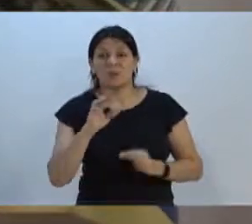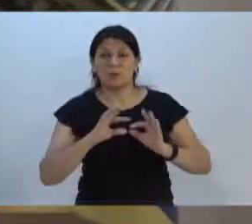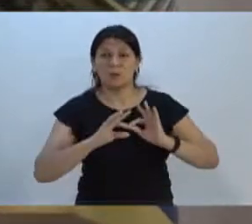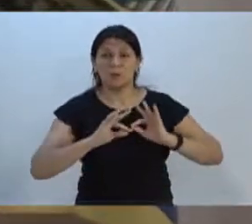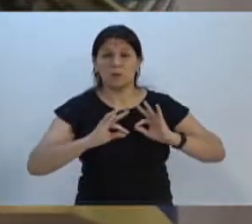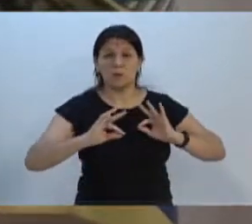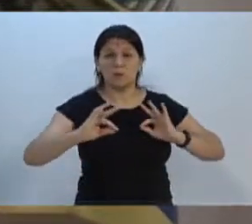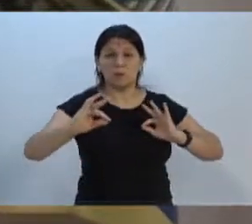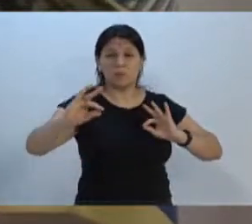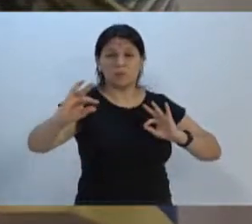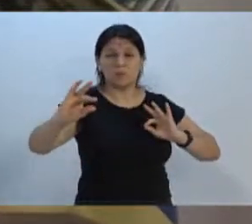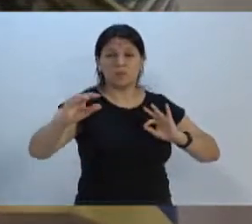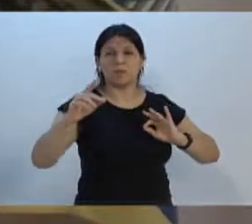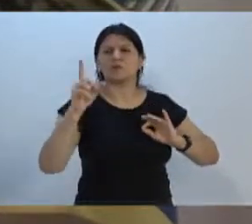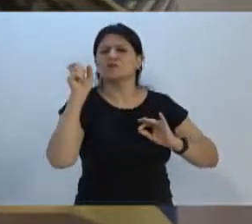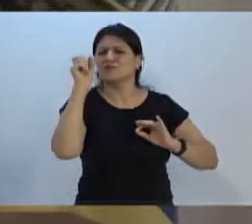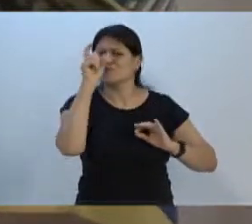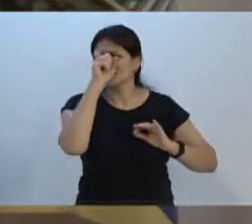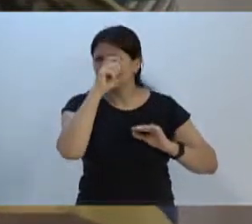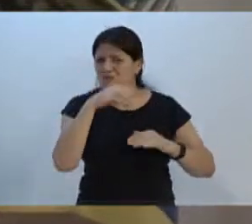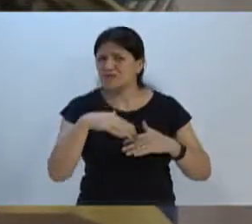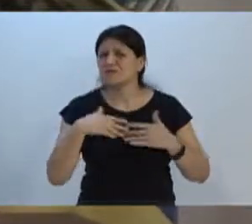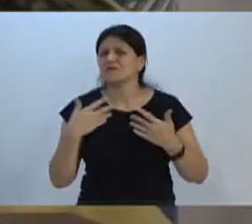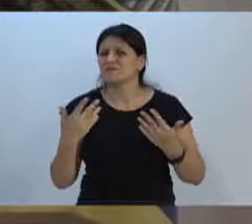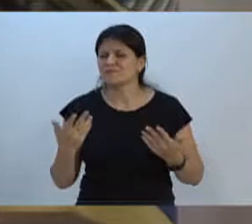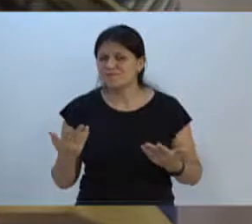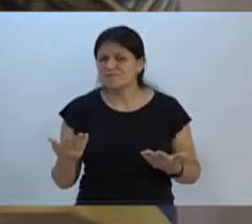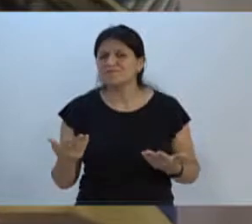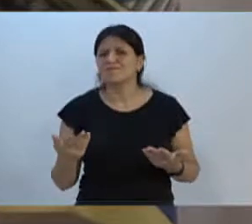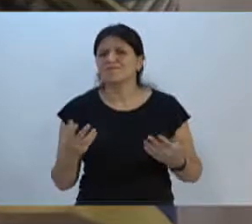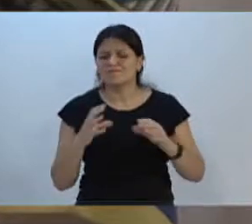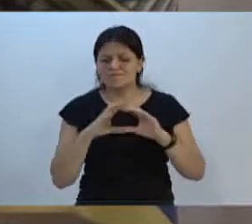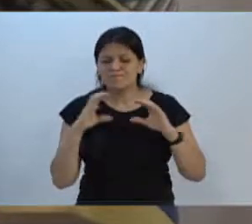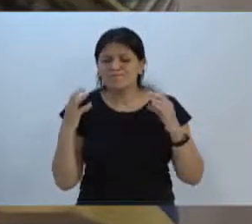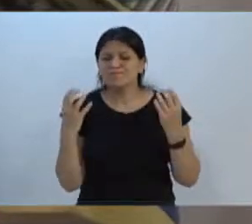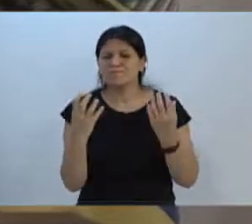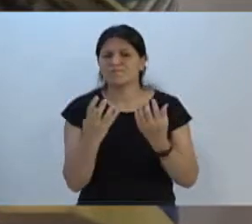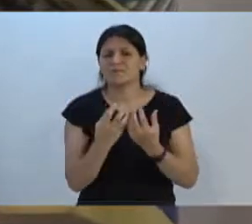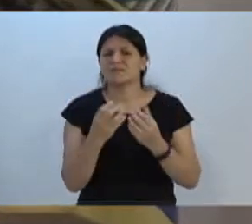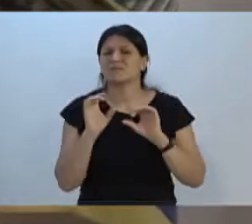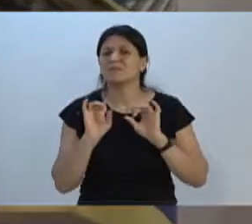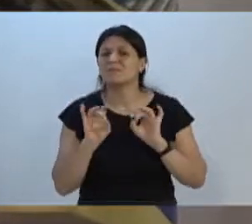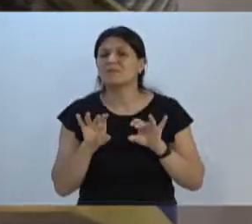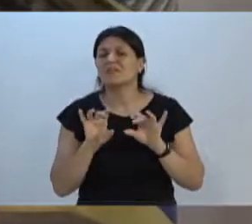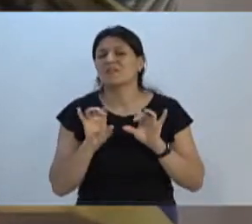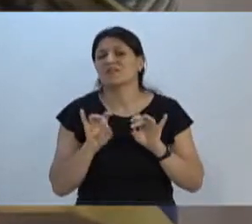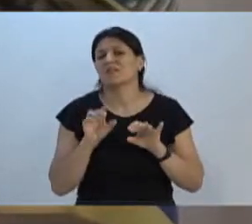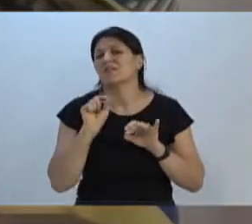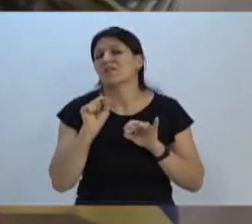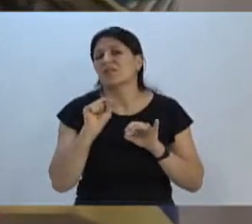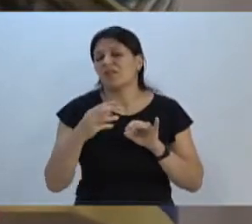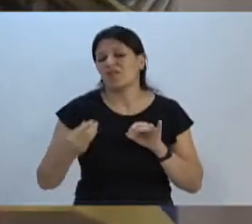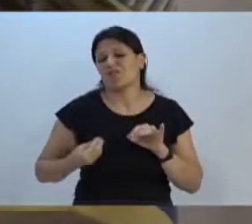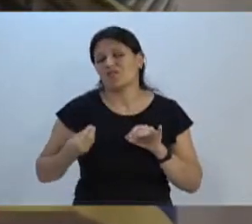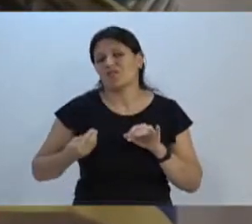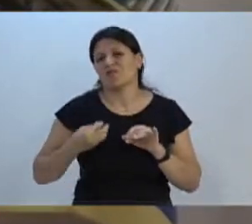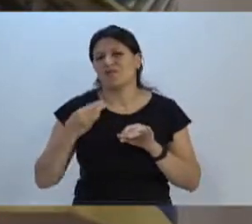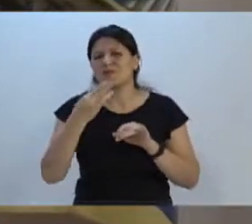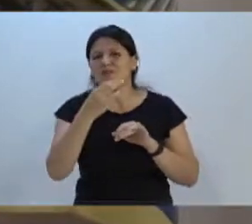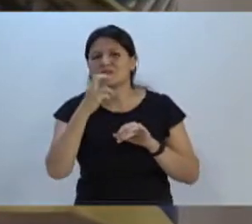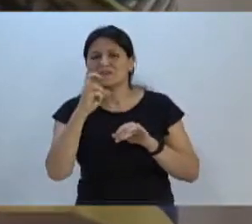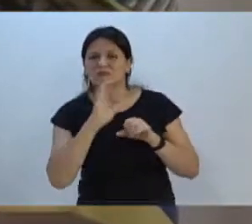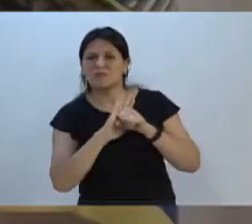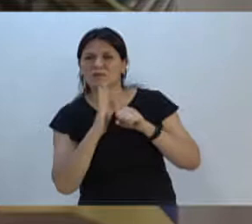dificuldade que é, o transtorno para essas comunidades, em especial para quem vive os 35 bairros da